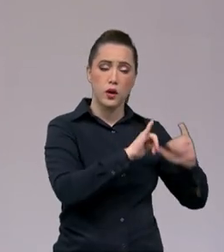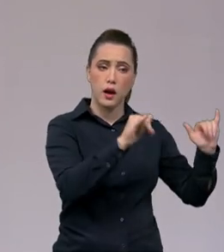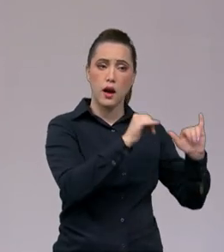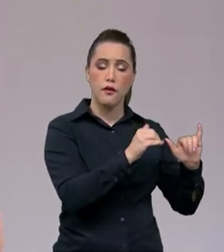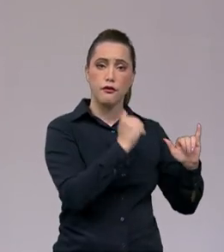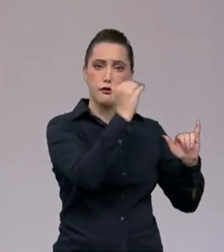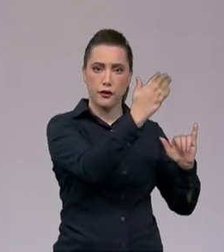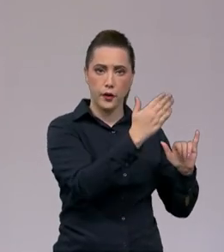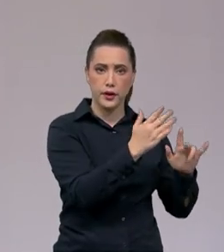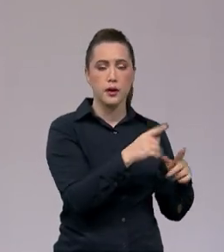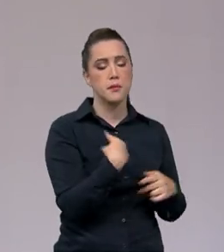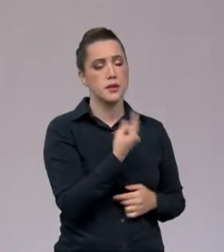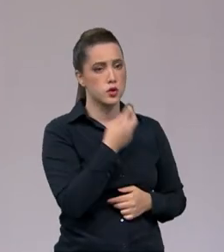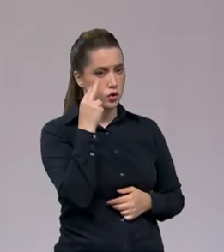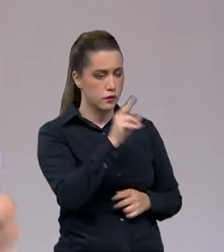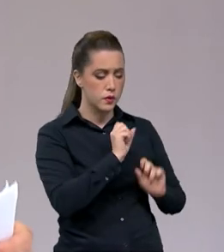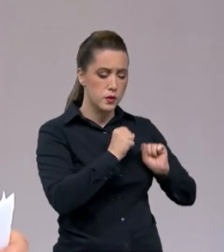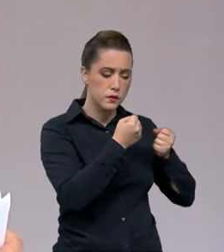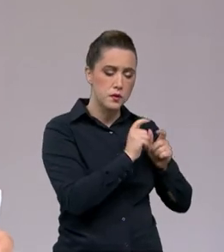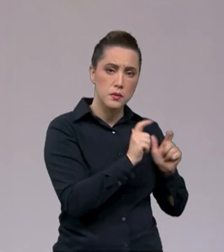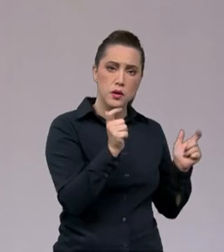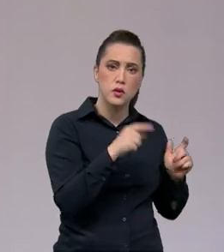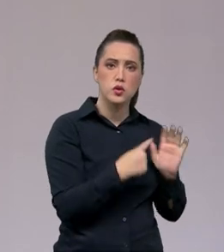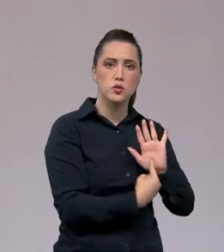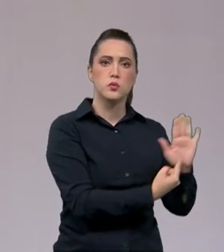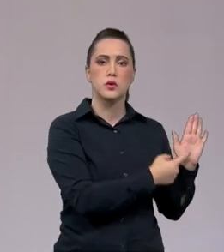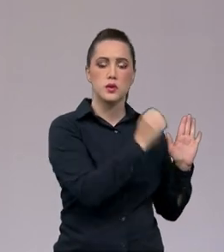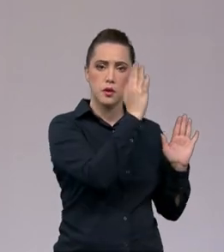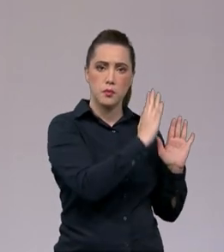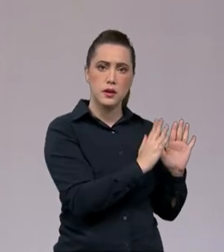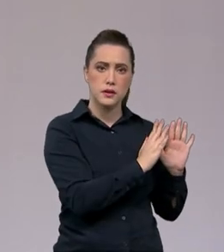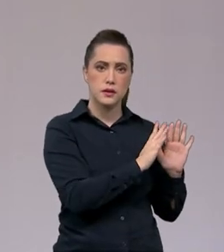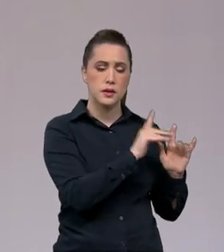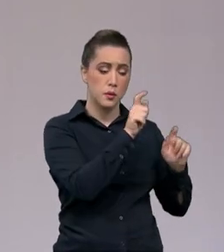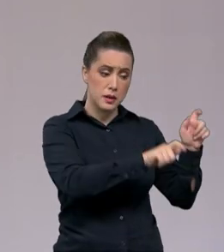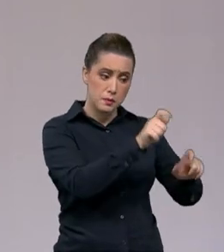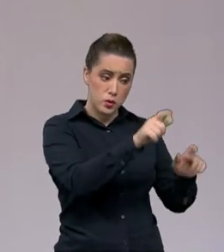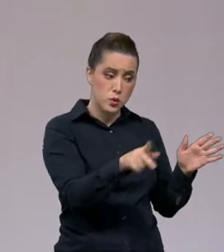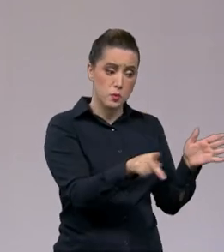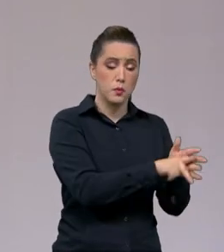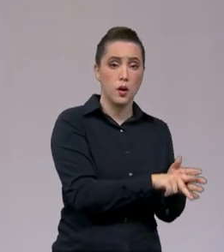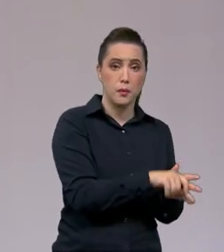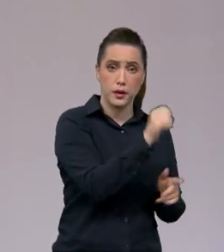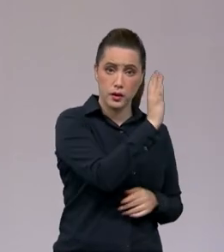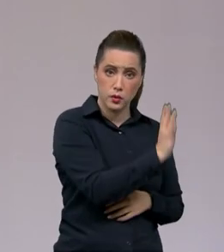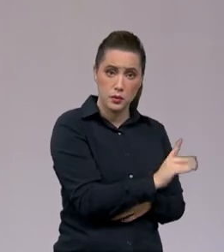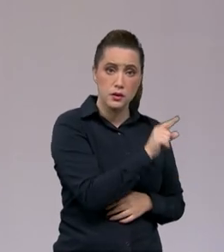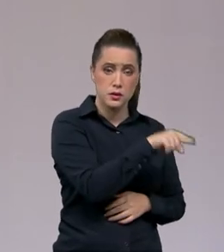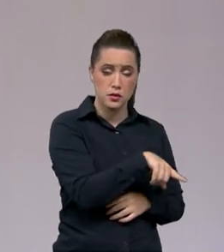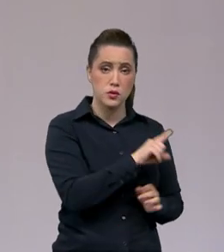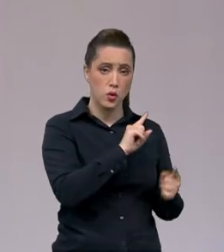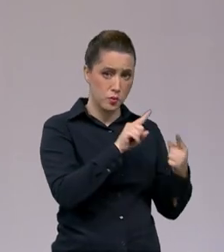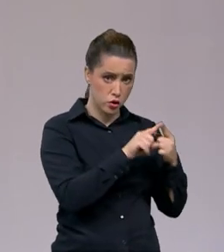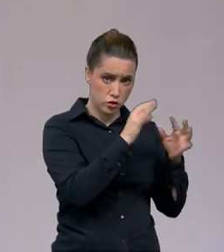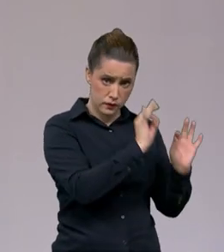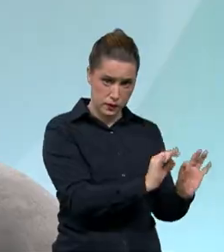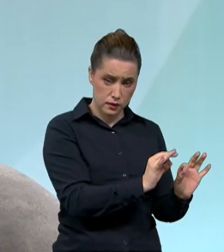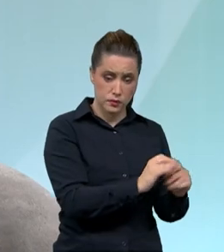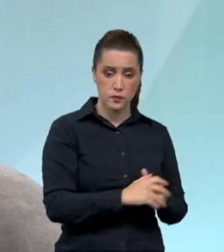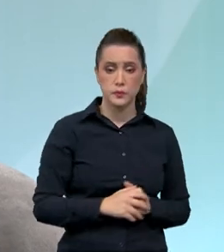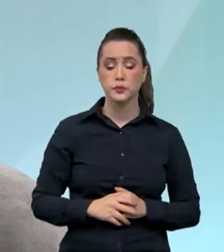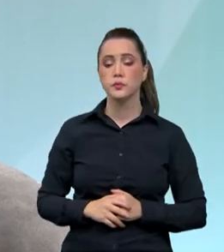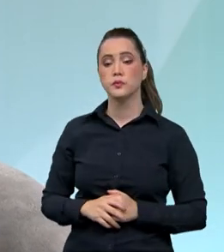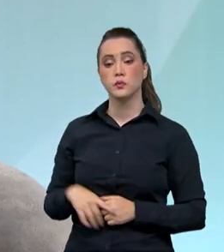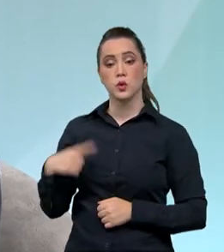também um esforço cada vez maior de mostrar o Brasil para os brasileiros. Isso está na diretriz mesmo da agência? Como é que isso está sendo feito, presidente? Nós